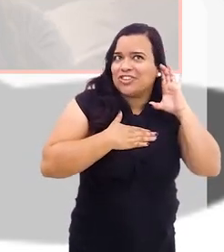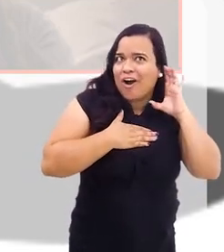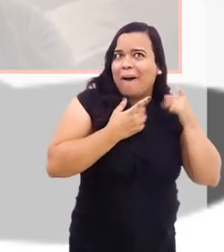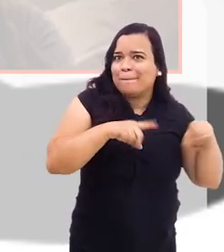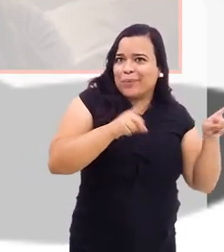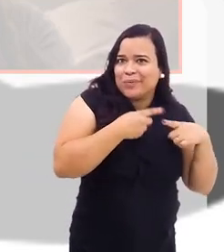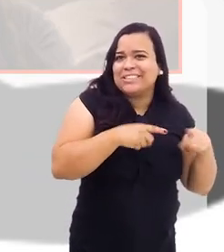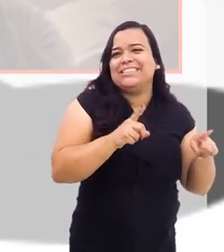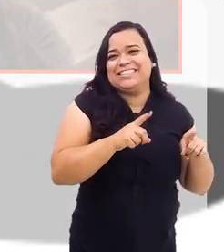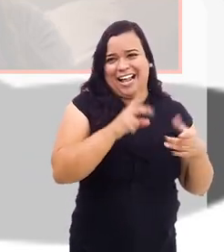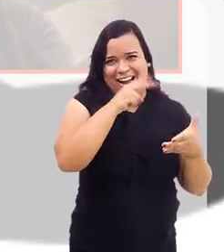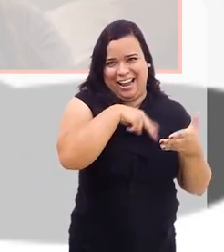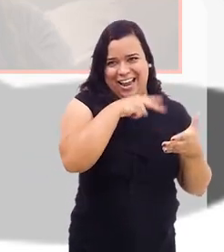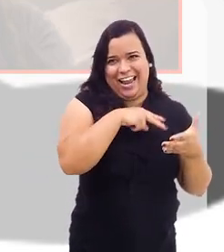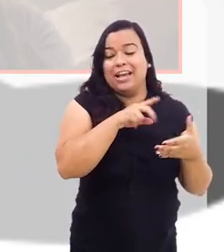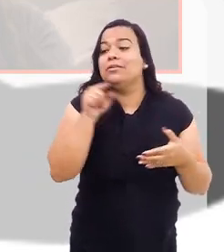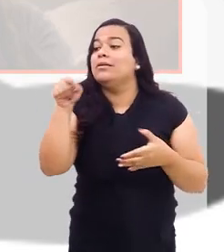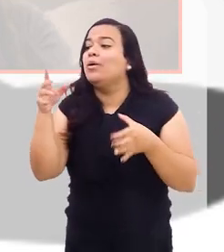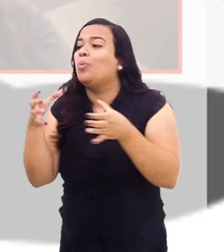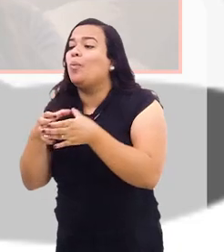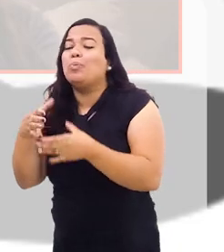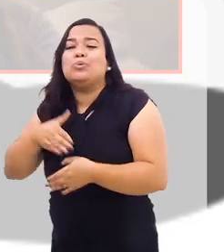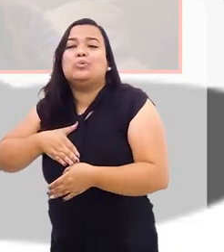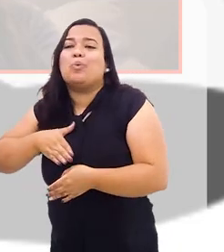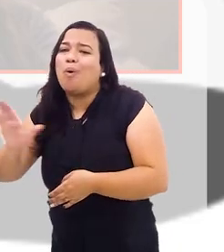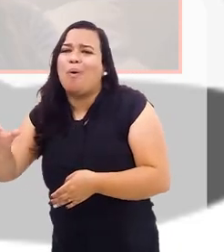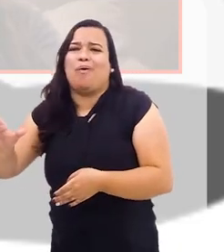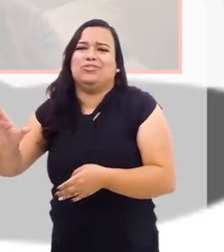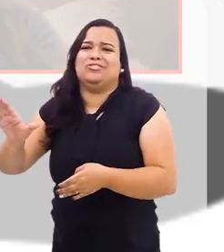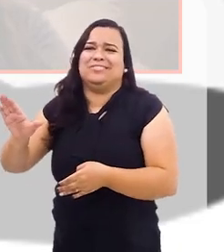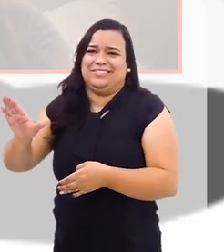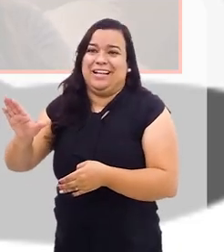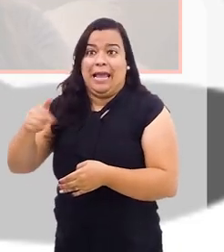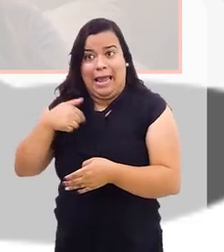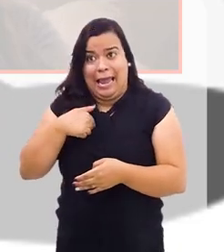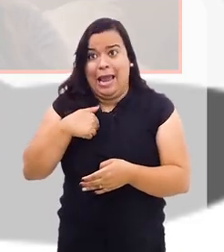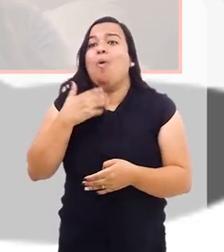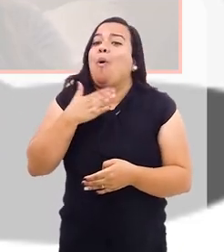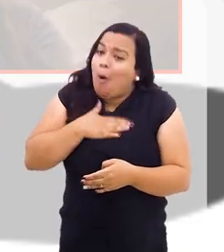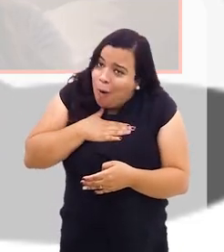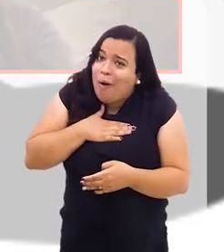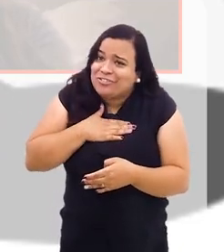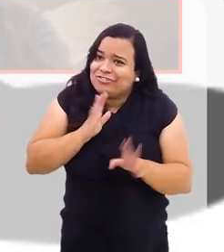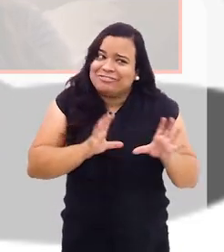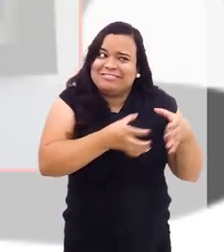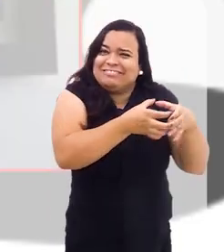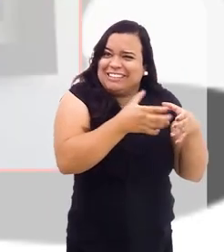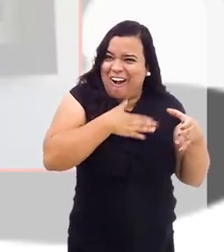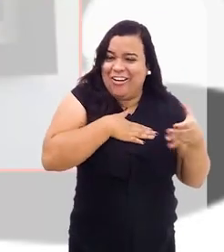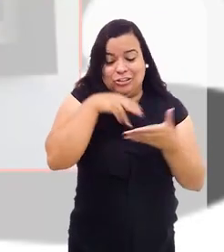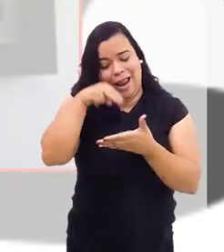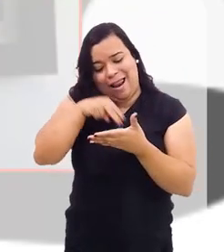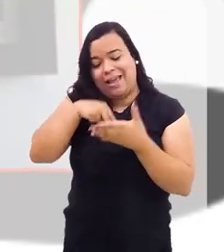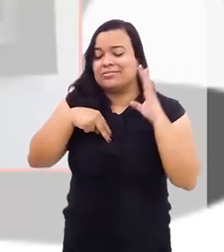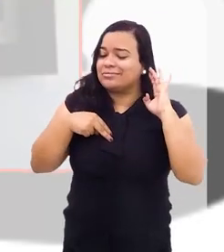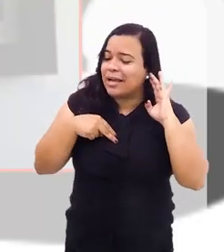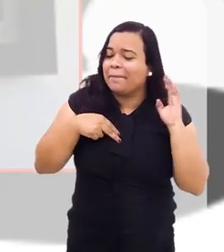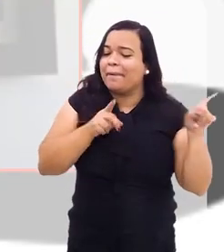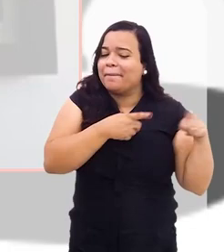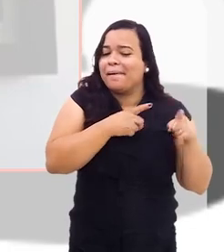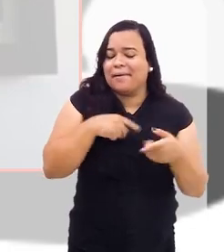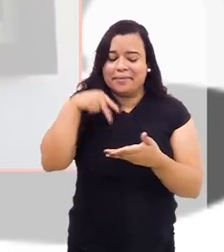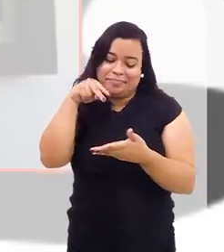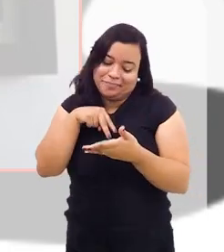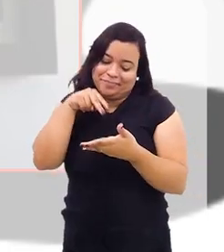escutar música enquanto leem, e os que não gostam de jeito nenhum. Eu sou das que gostam, eu adoro escutar música enquanto eu leio. Então, eu queria trazer